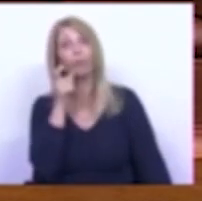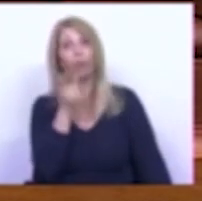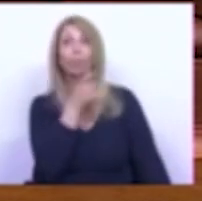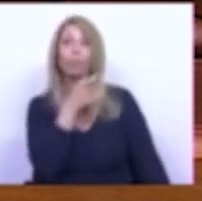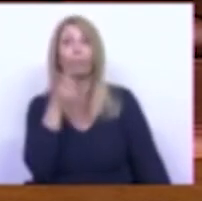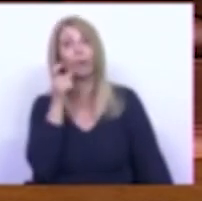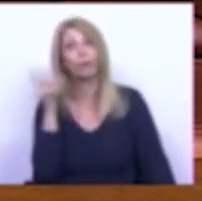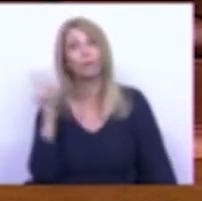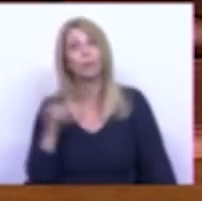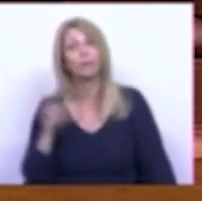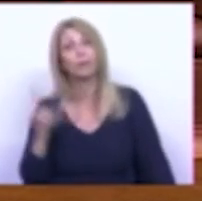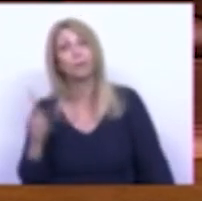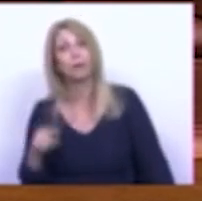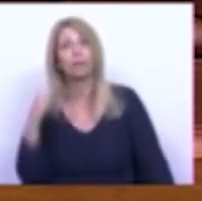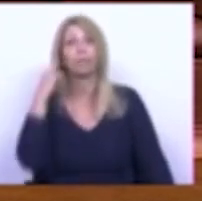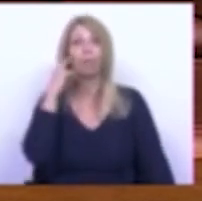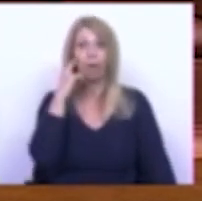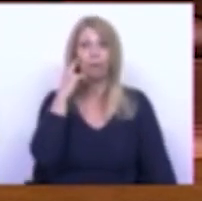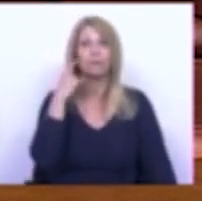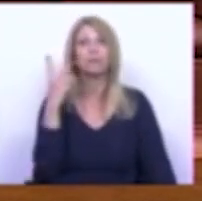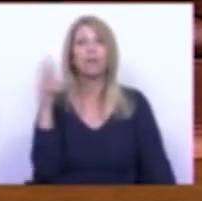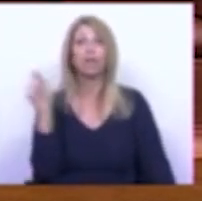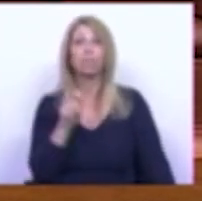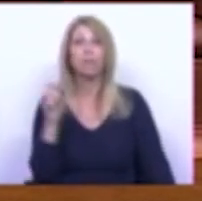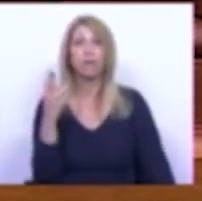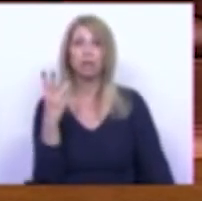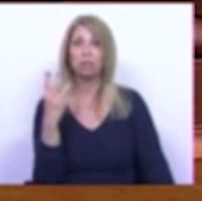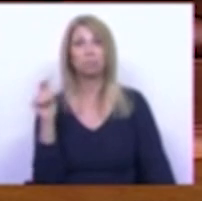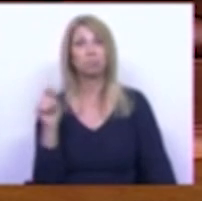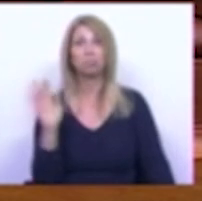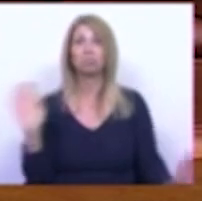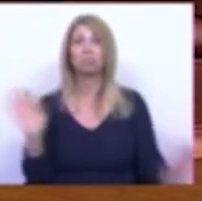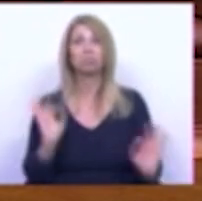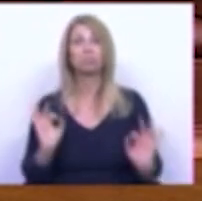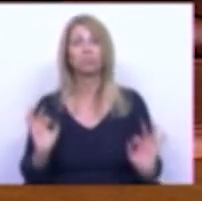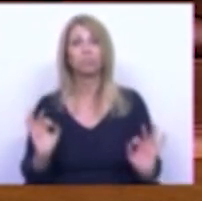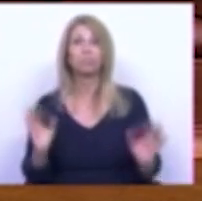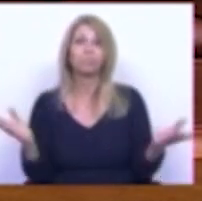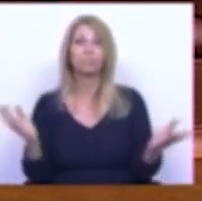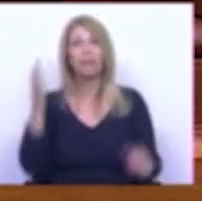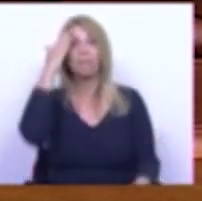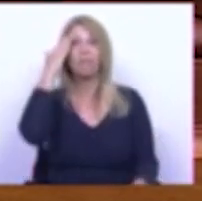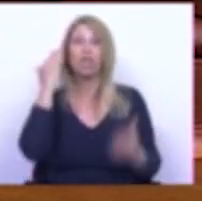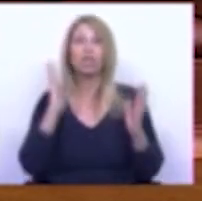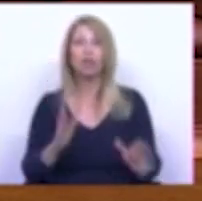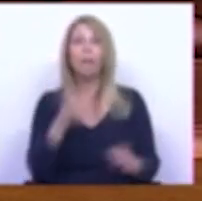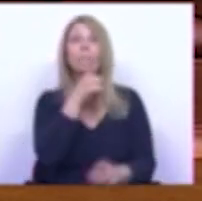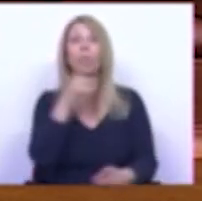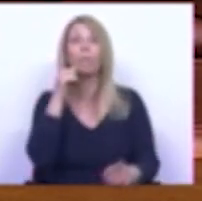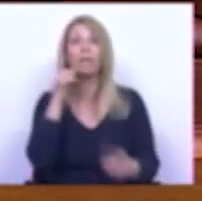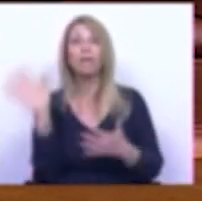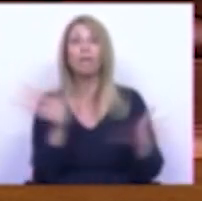prometeram passaram-se três escassos meses e como era de prever as promessas foram levadas pelo vento